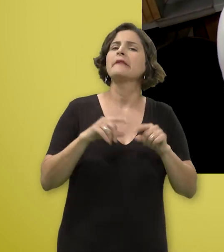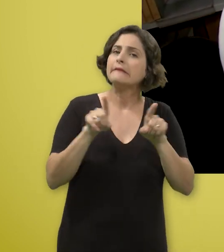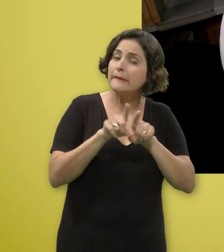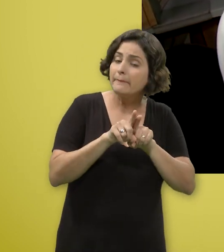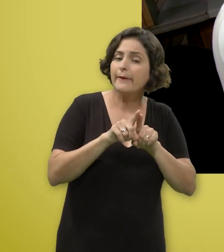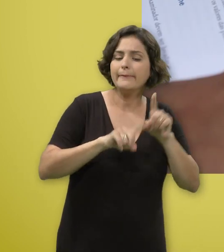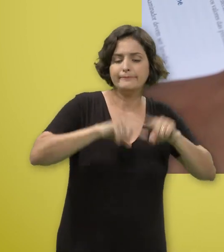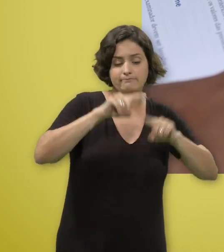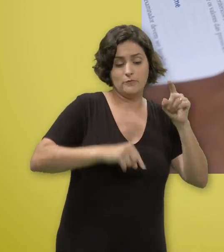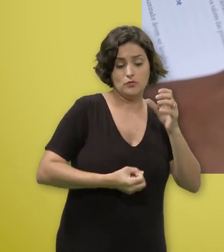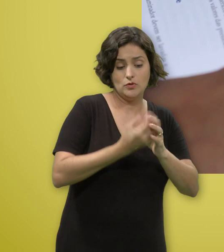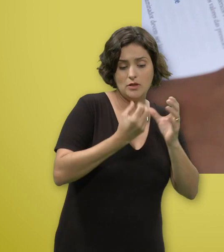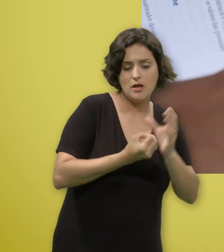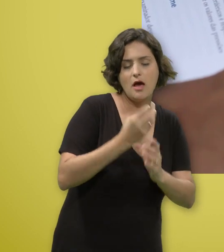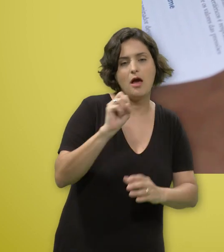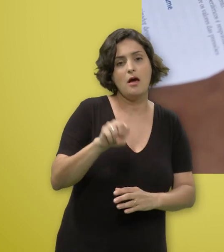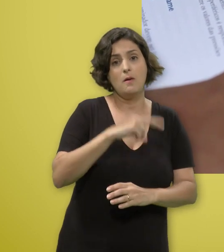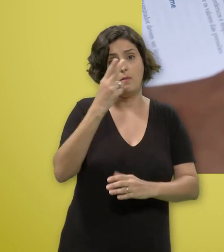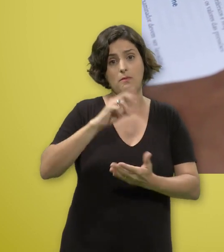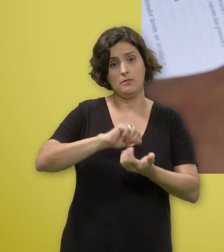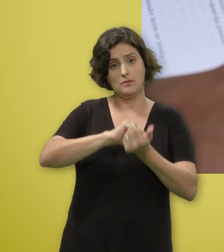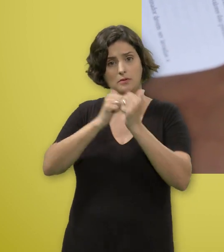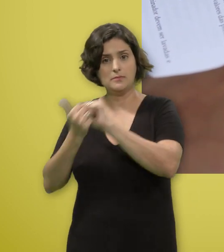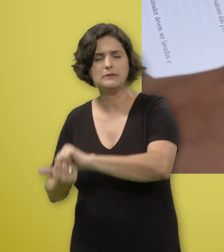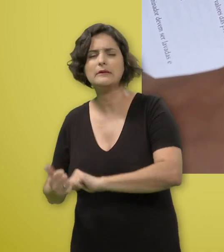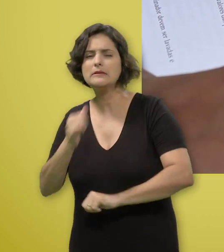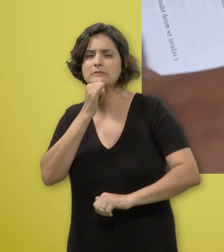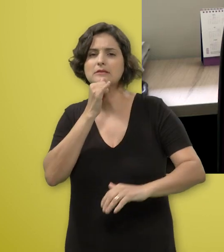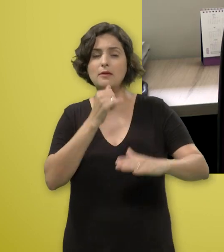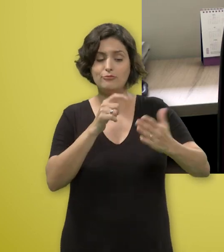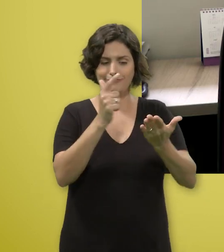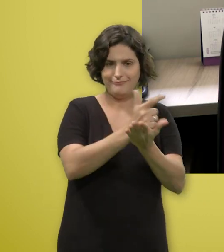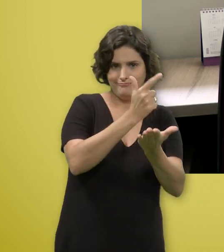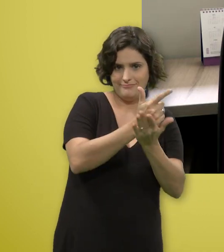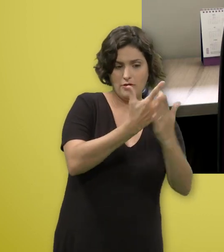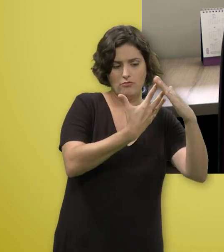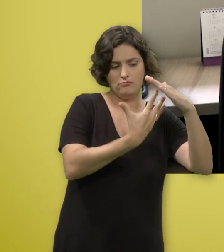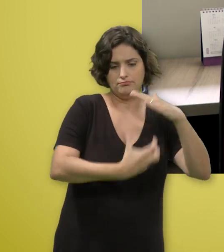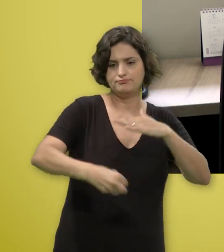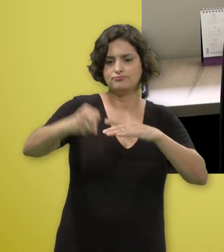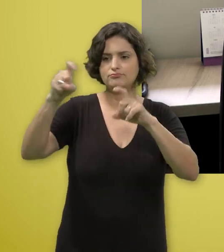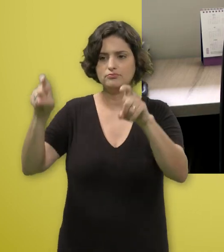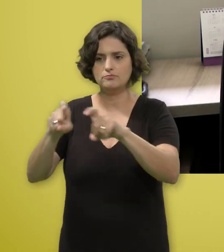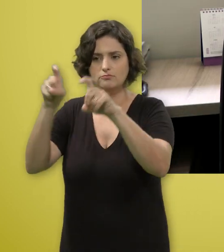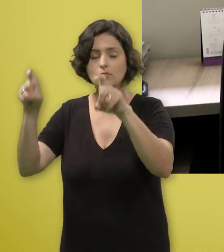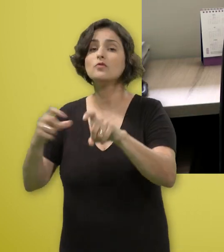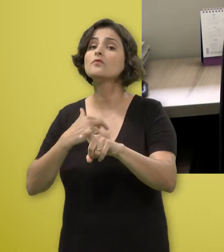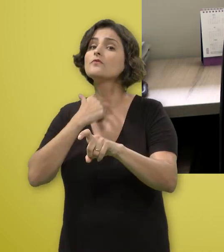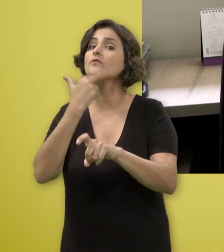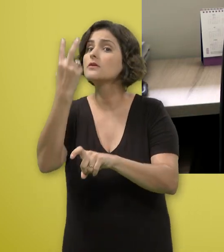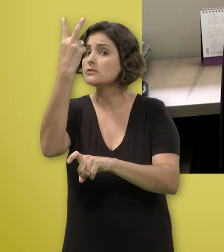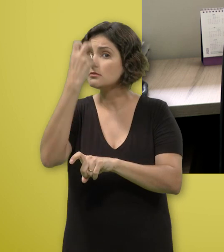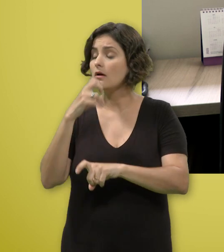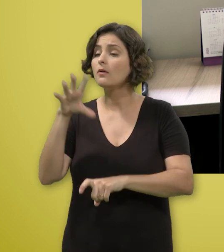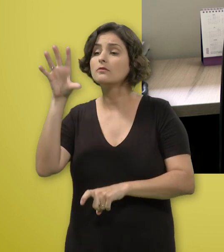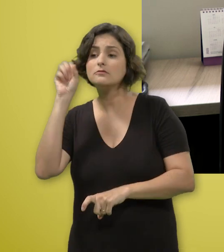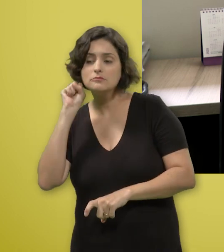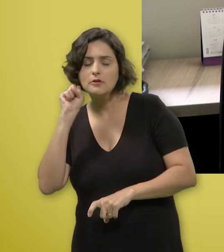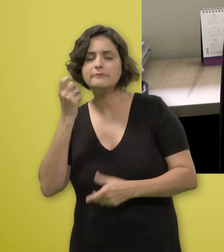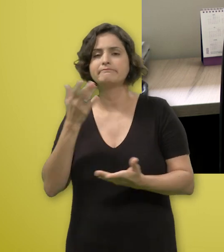e adaptação de materiais em diferentes formatos, desde formatos digitais, em que é